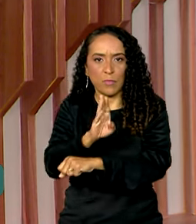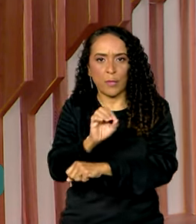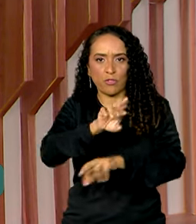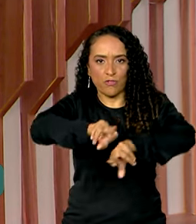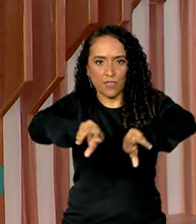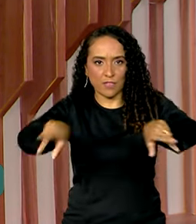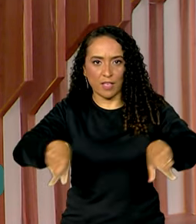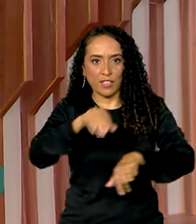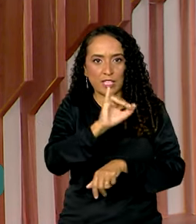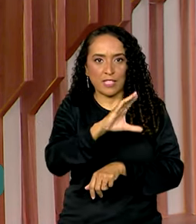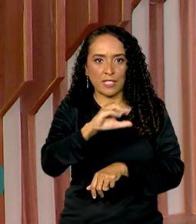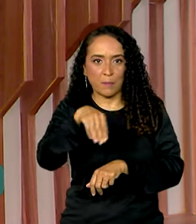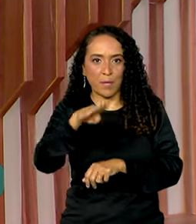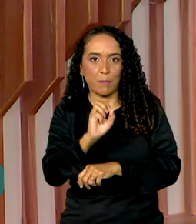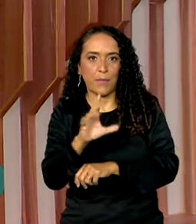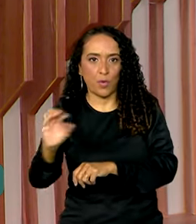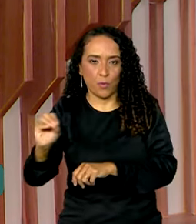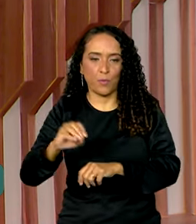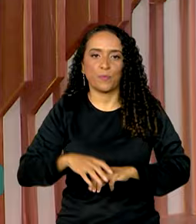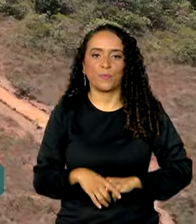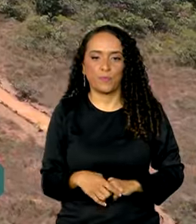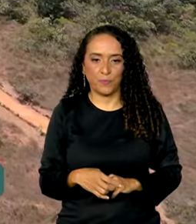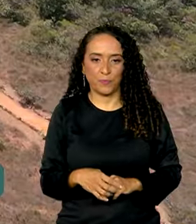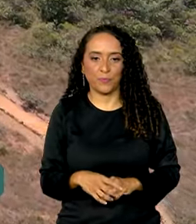Biodiversidade, o ICMBio.